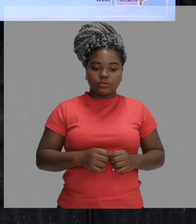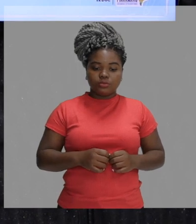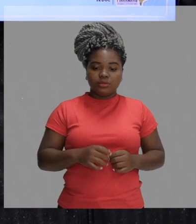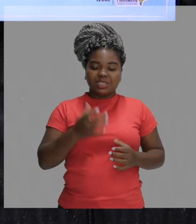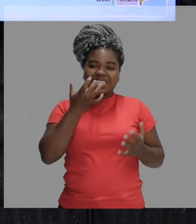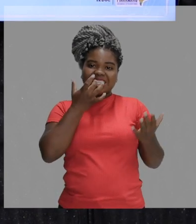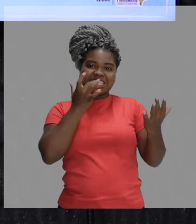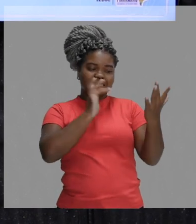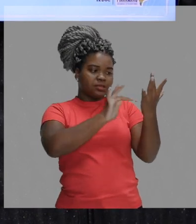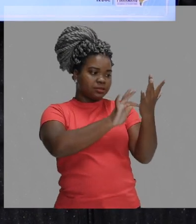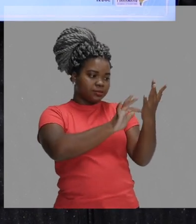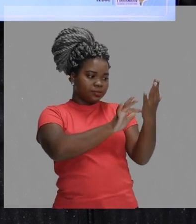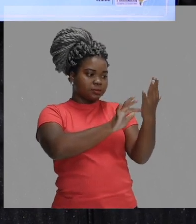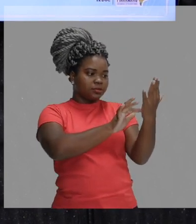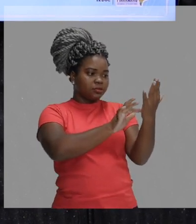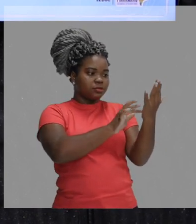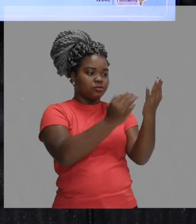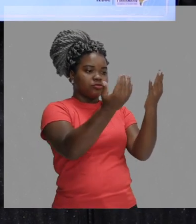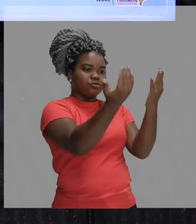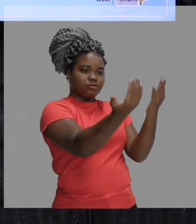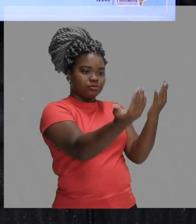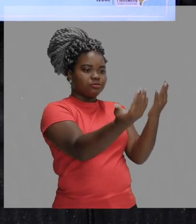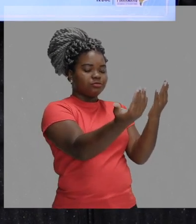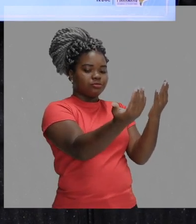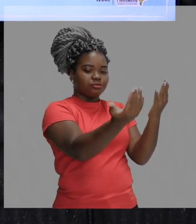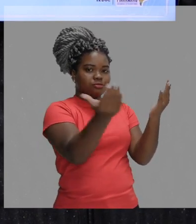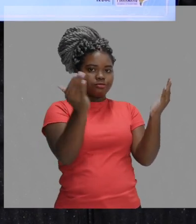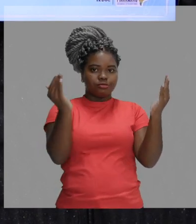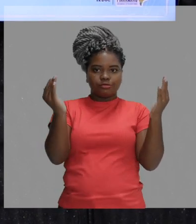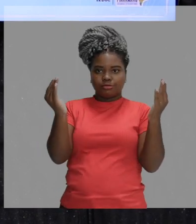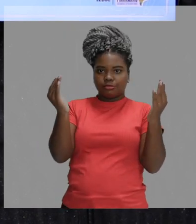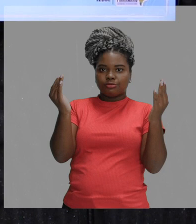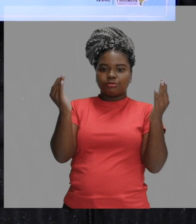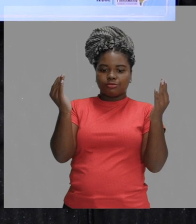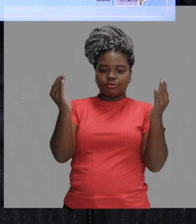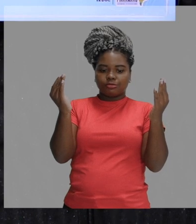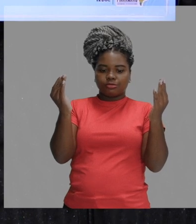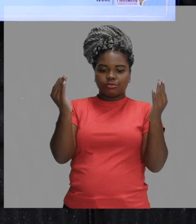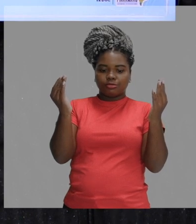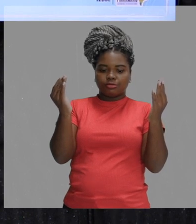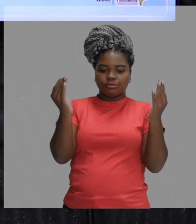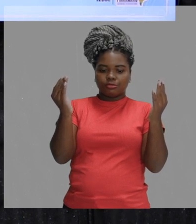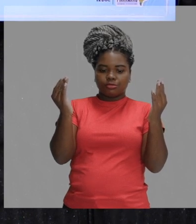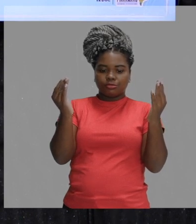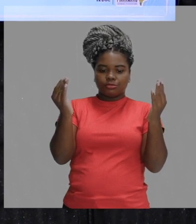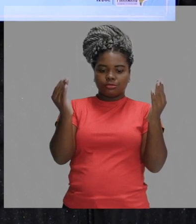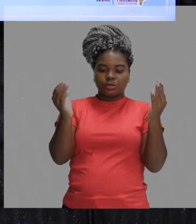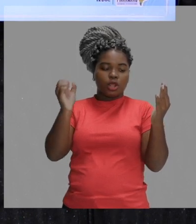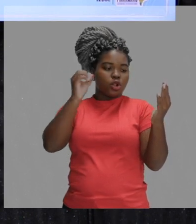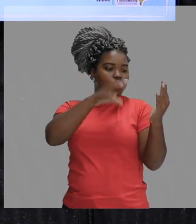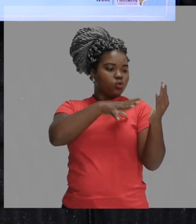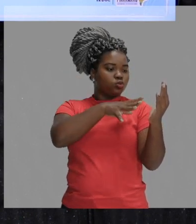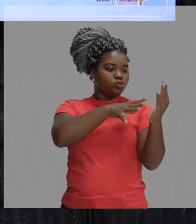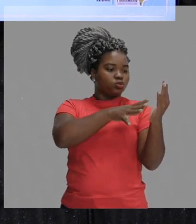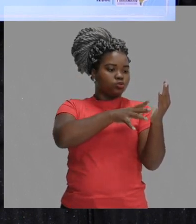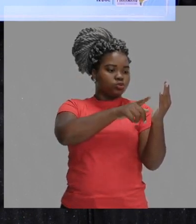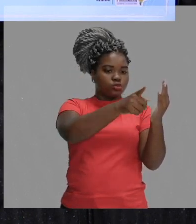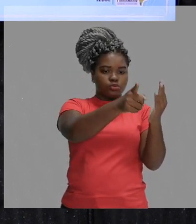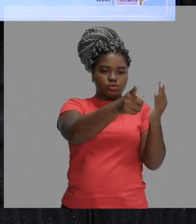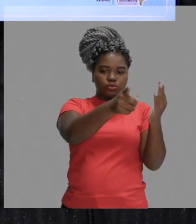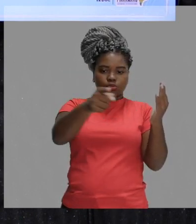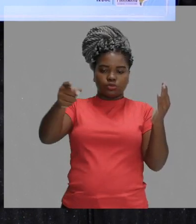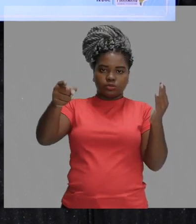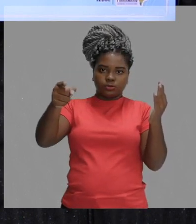espelhos que estão conjugados. Certo? Então, nós temos uma fonte luminosa Q e uma fonte luminosa P.